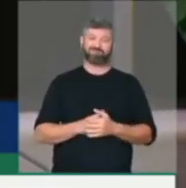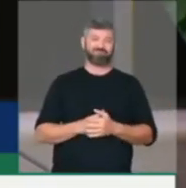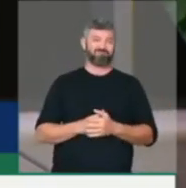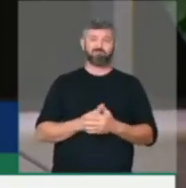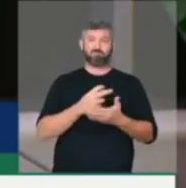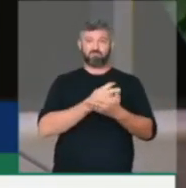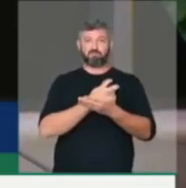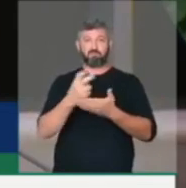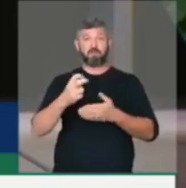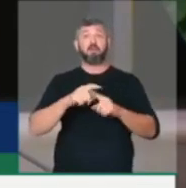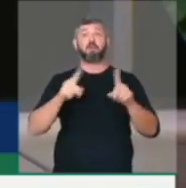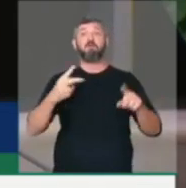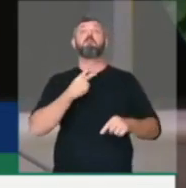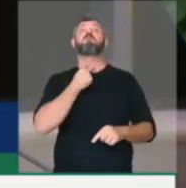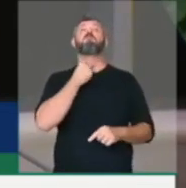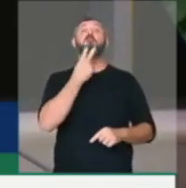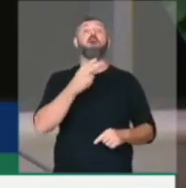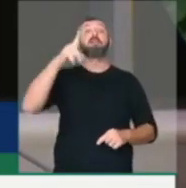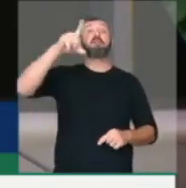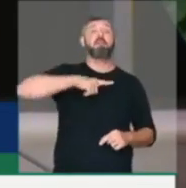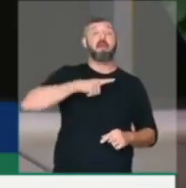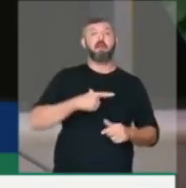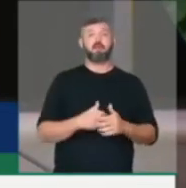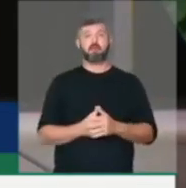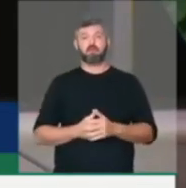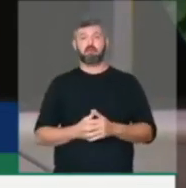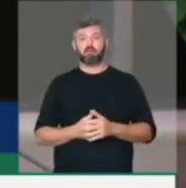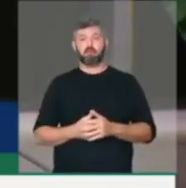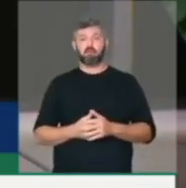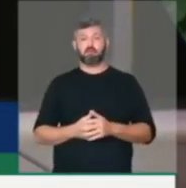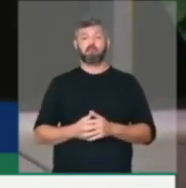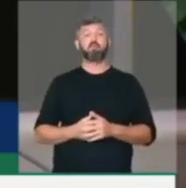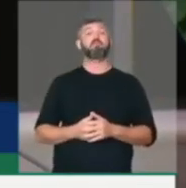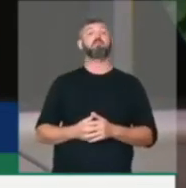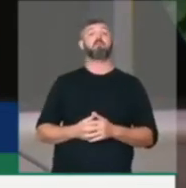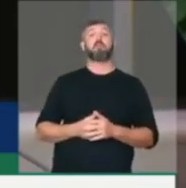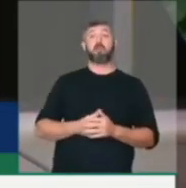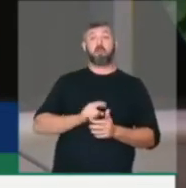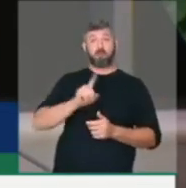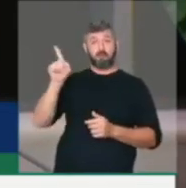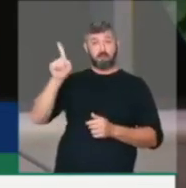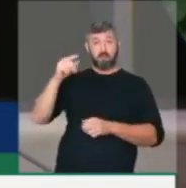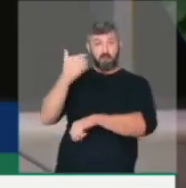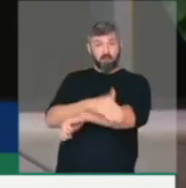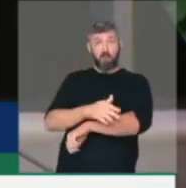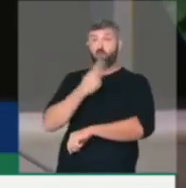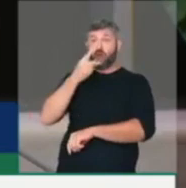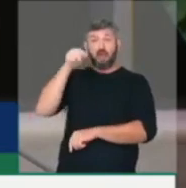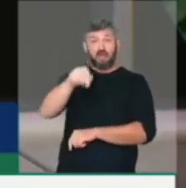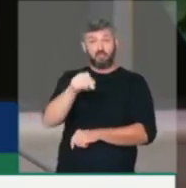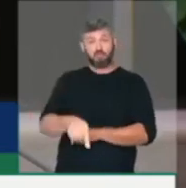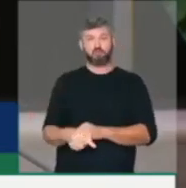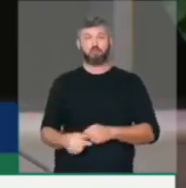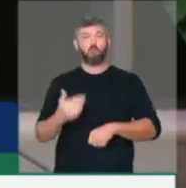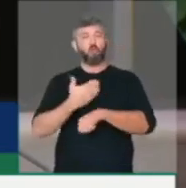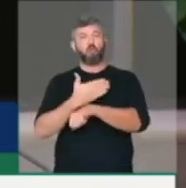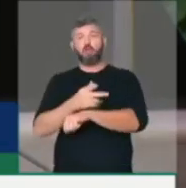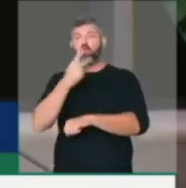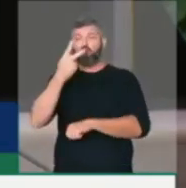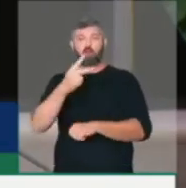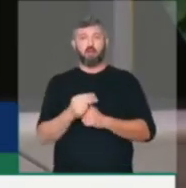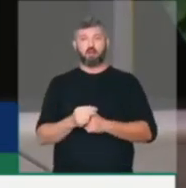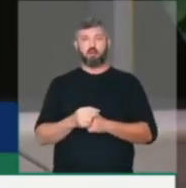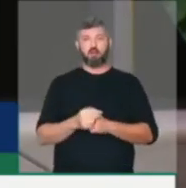impeachment, mas nós temos voz. E não se fala de outra coisa lá, na rua. Não se fala de outra coisa quando você